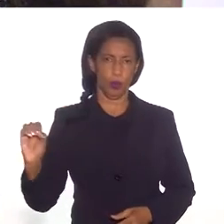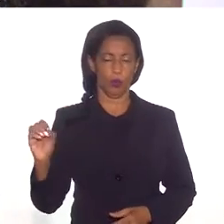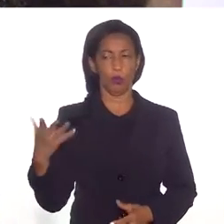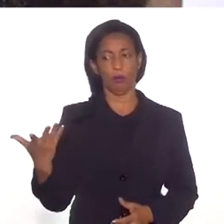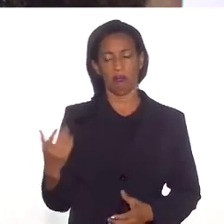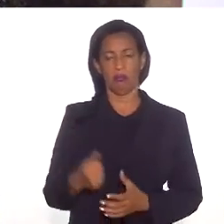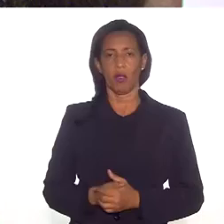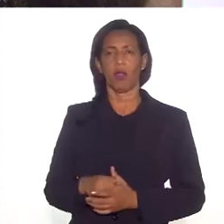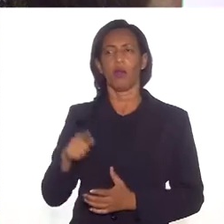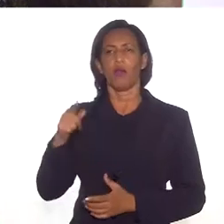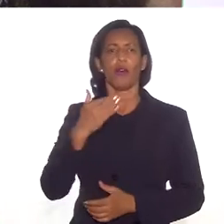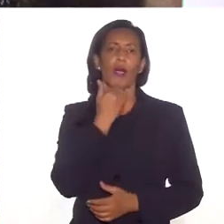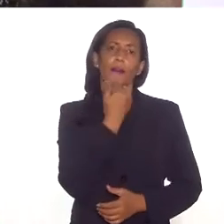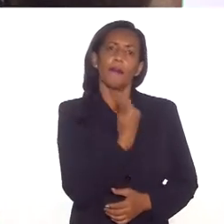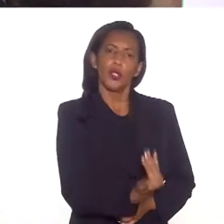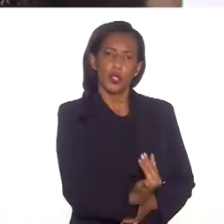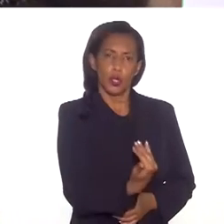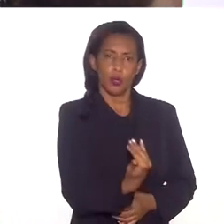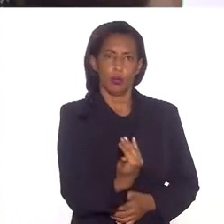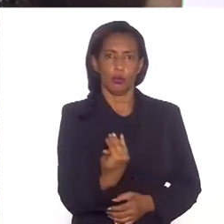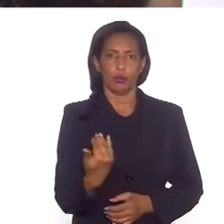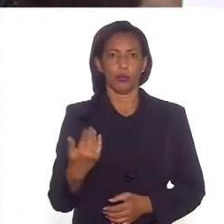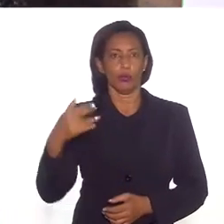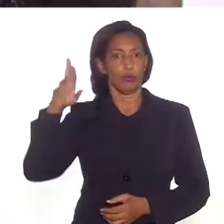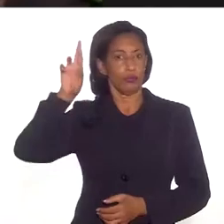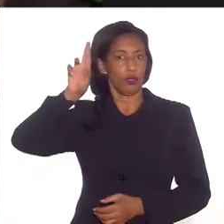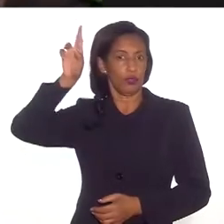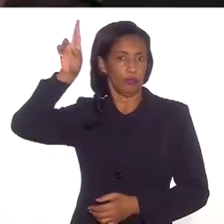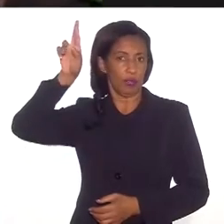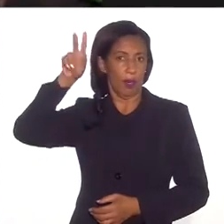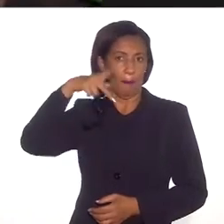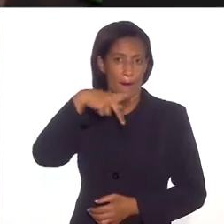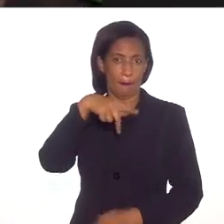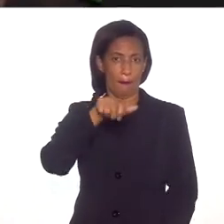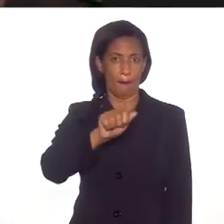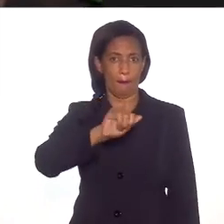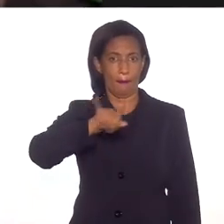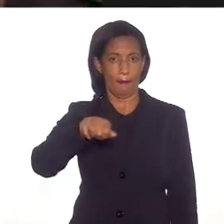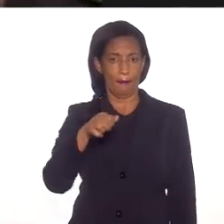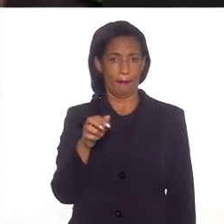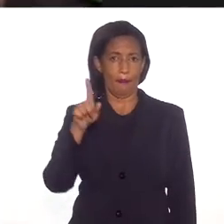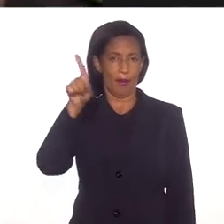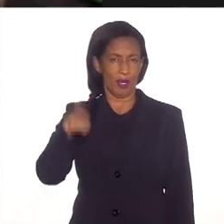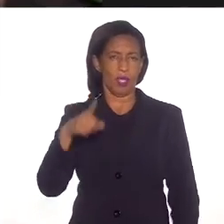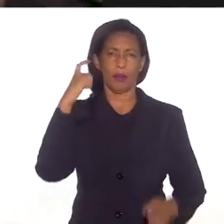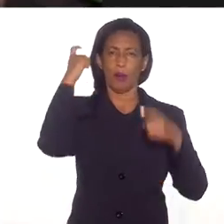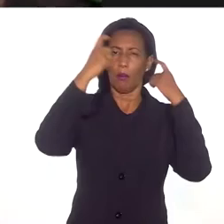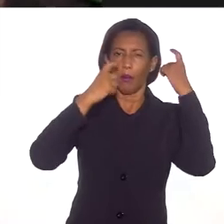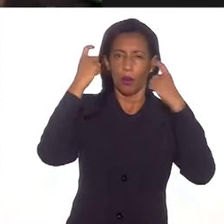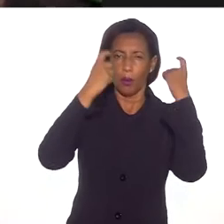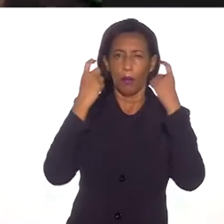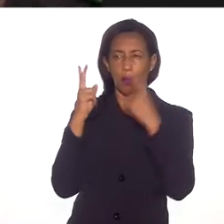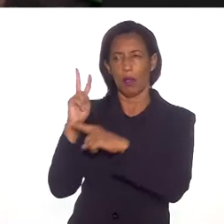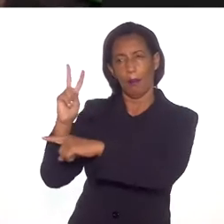a pedido de pajés, de sabedores tradicionais, pessoas que estavam preocupadas na proteção desses